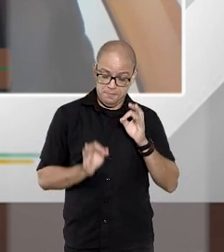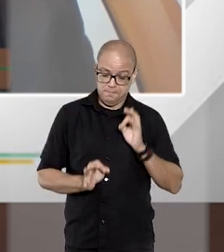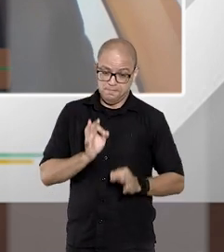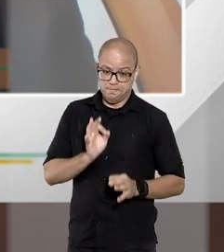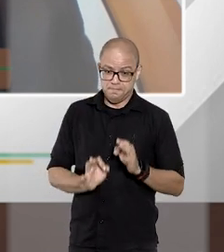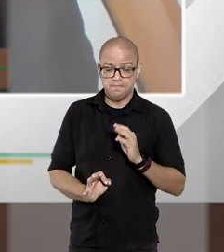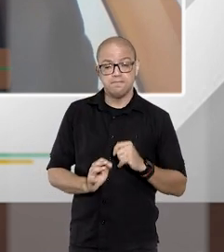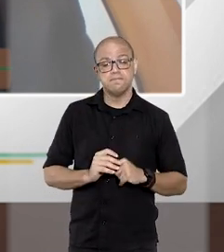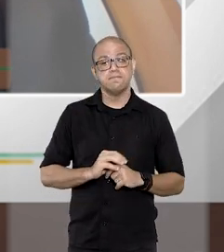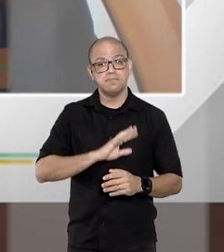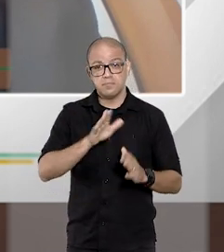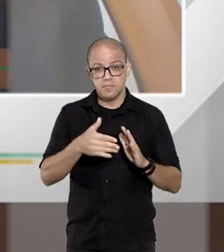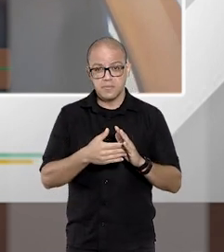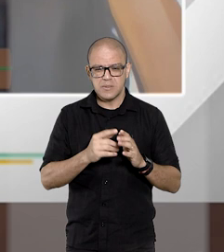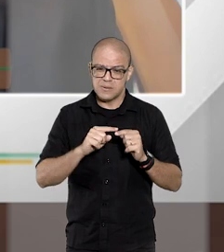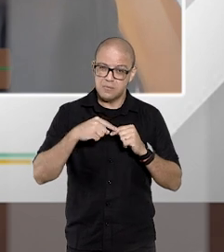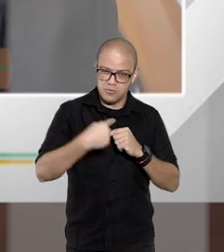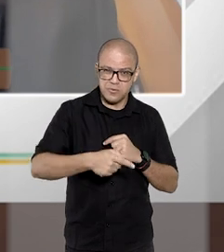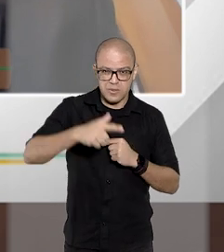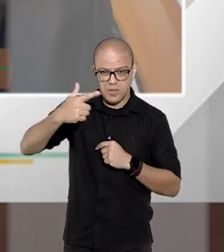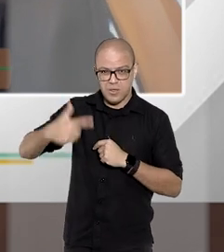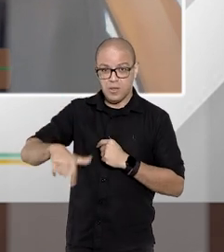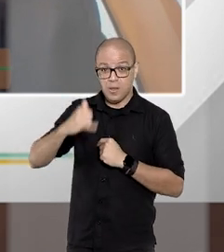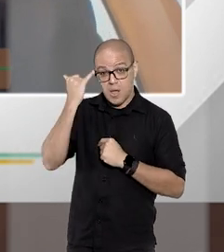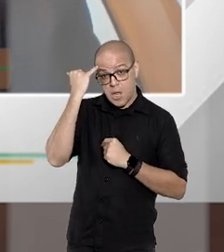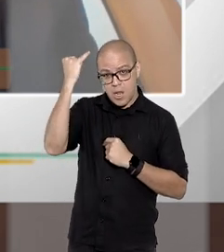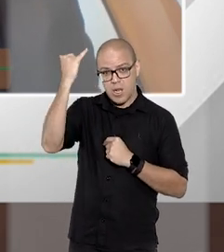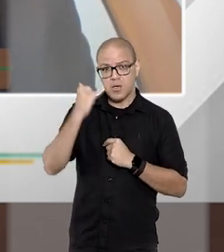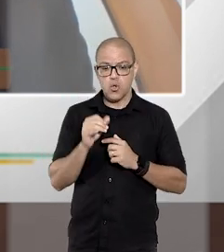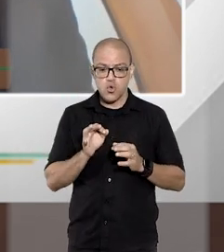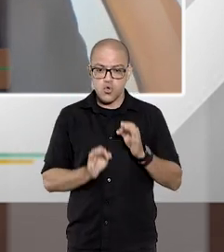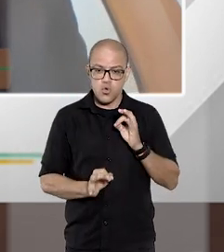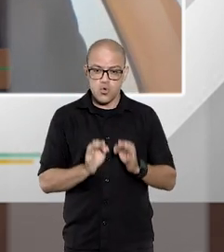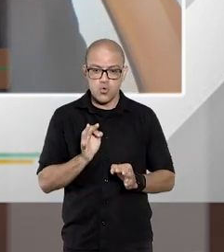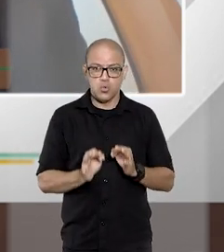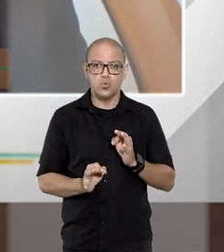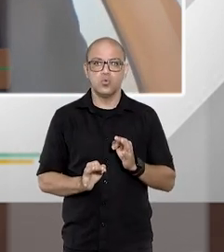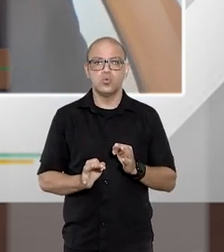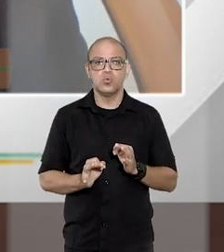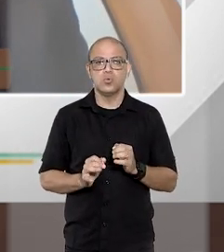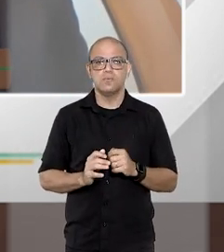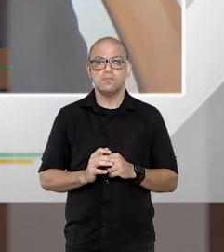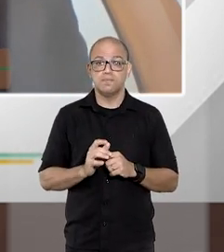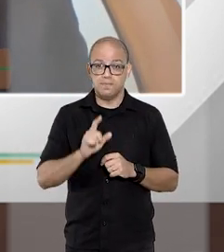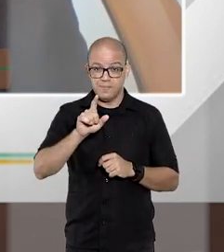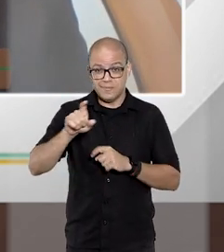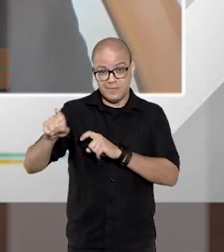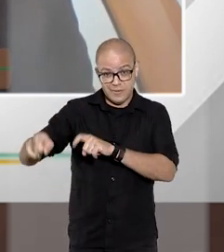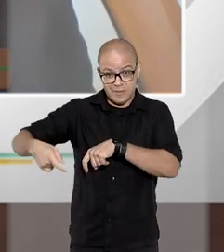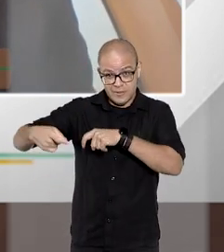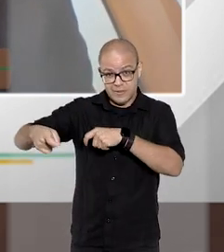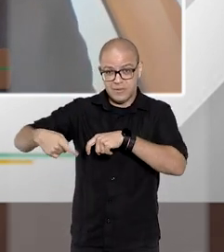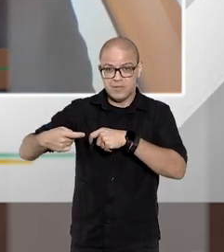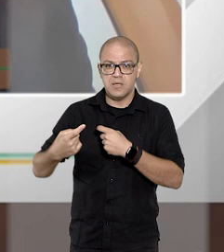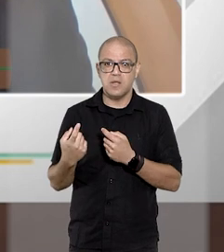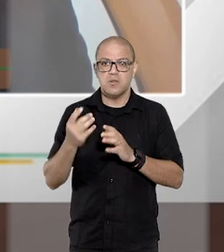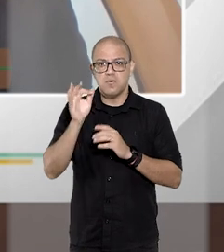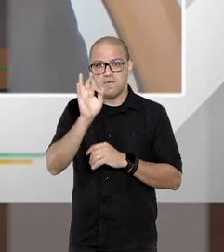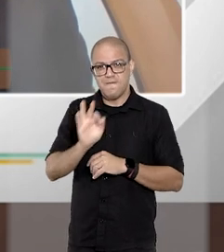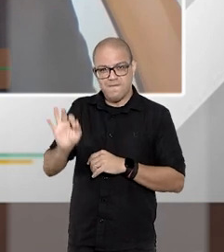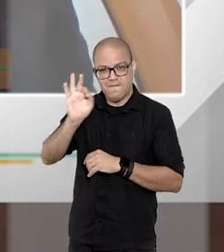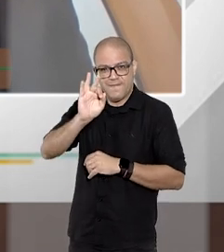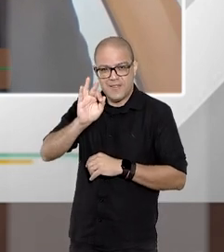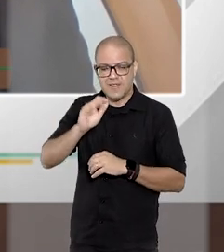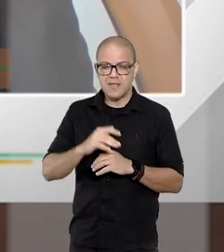juizado, de uma maneira geral, isso depois foi repetida essa ideia nos juizados da fazenda, o juizado